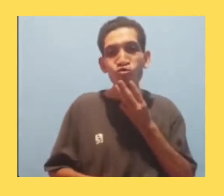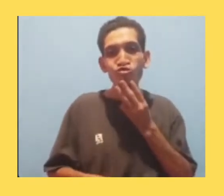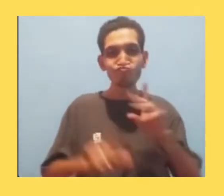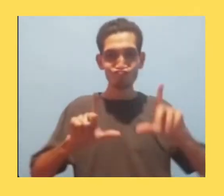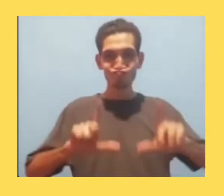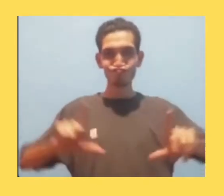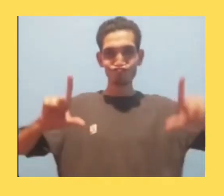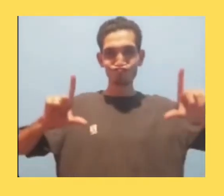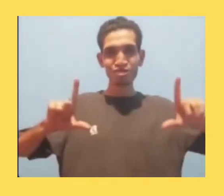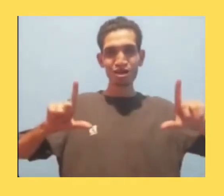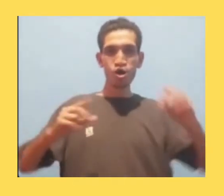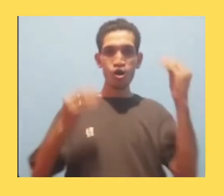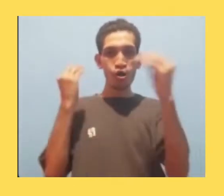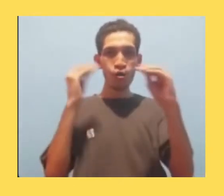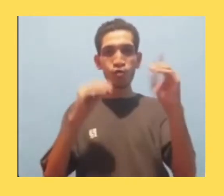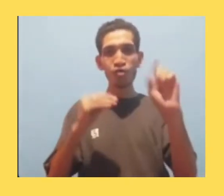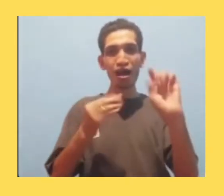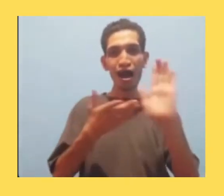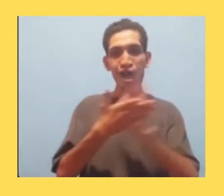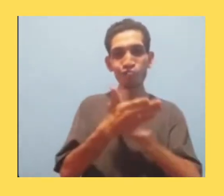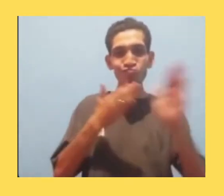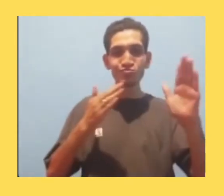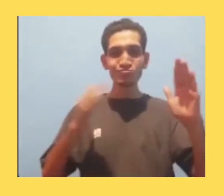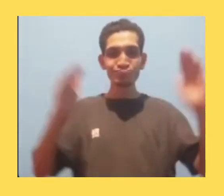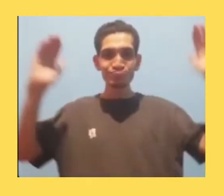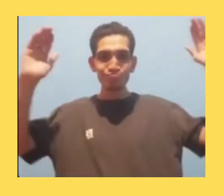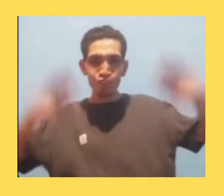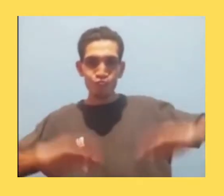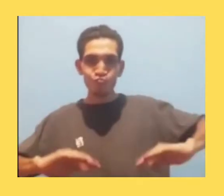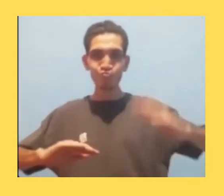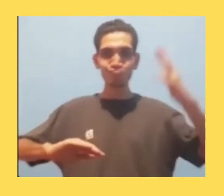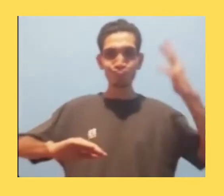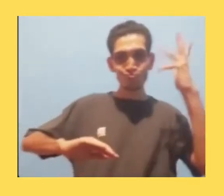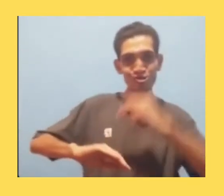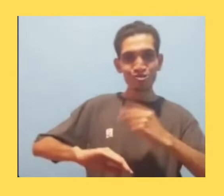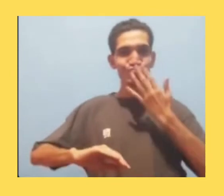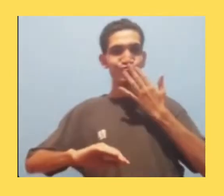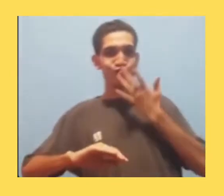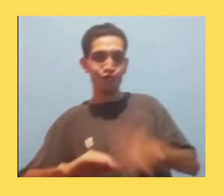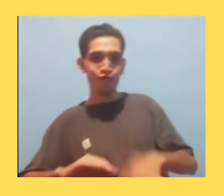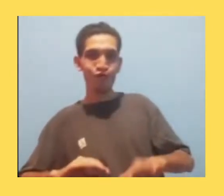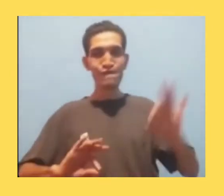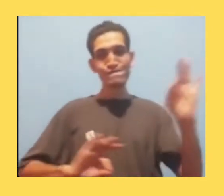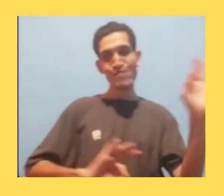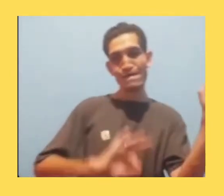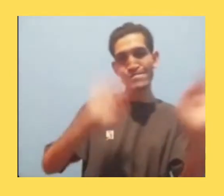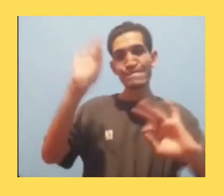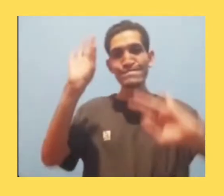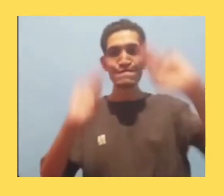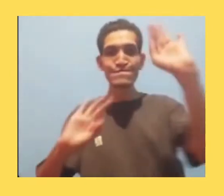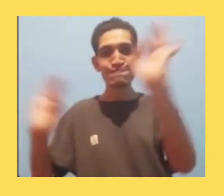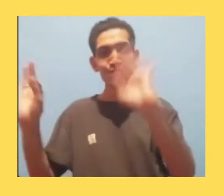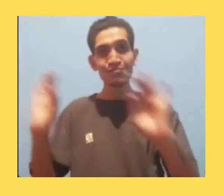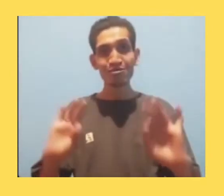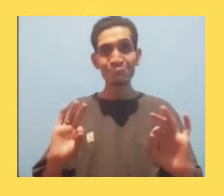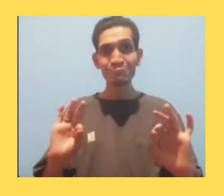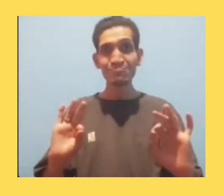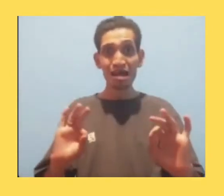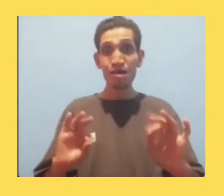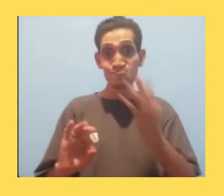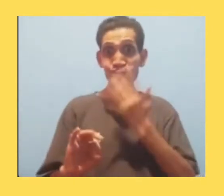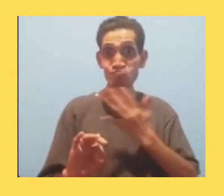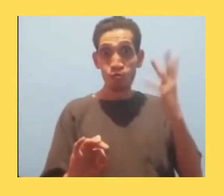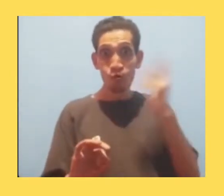vocês começam a colocar lá um layout bonito, com cores, né? E esses layouts,